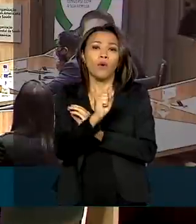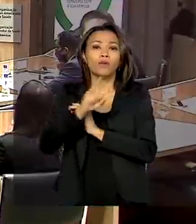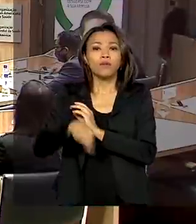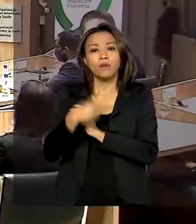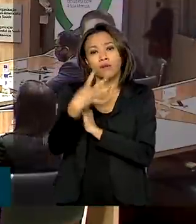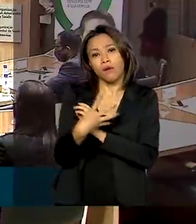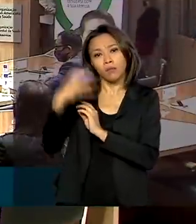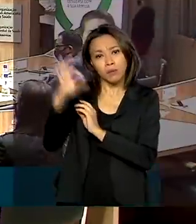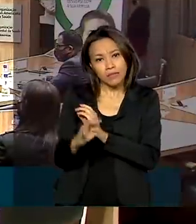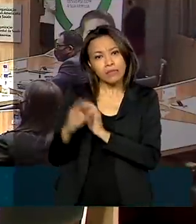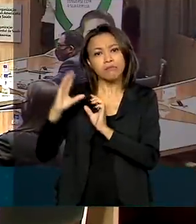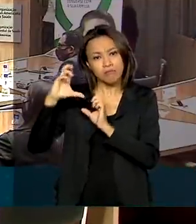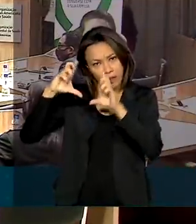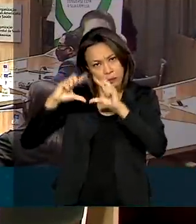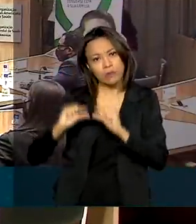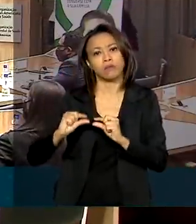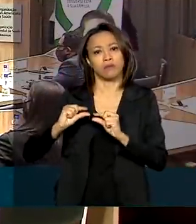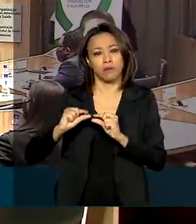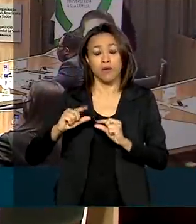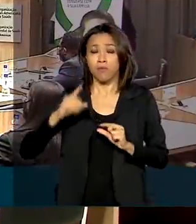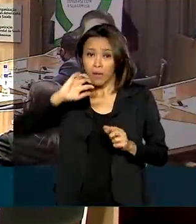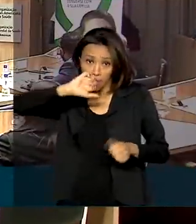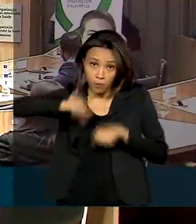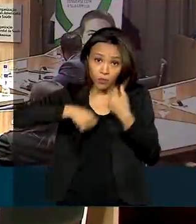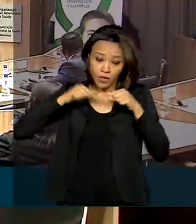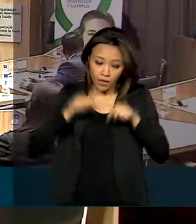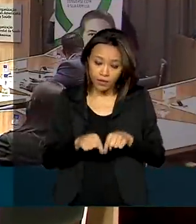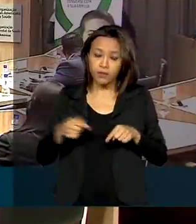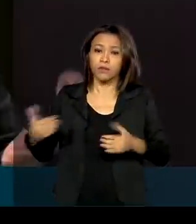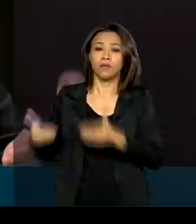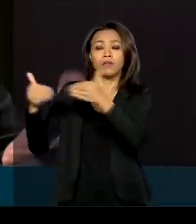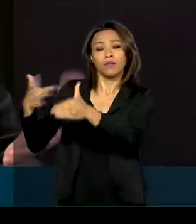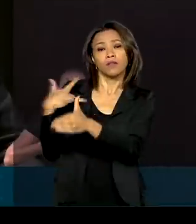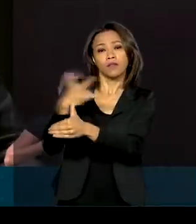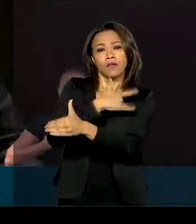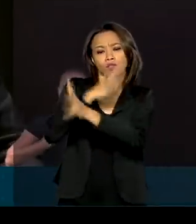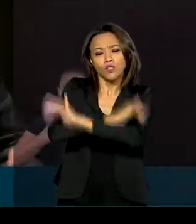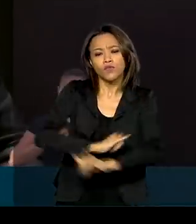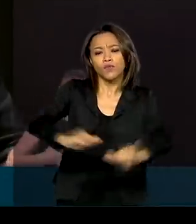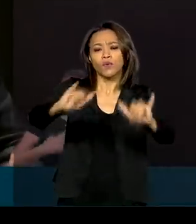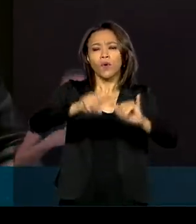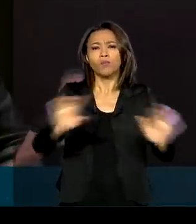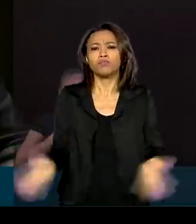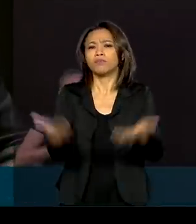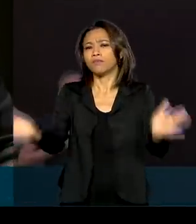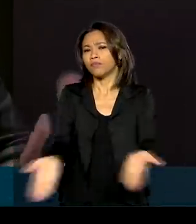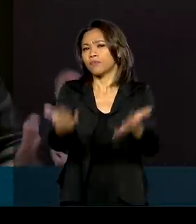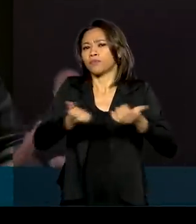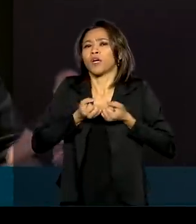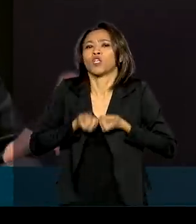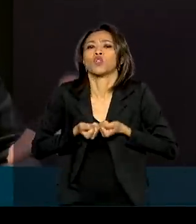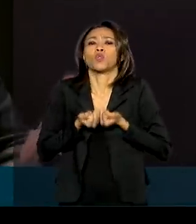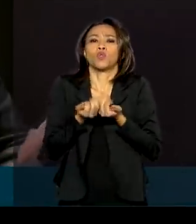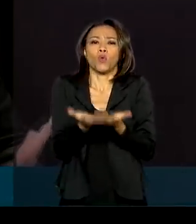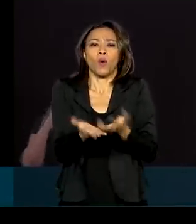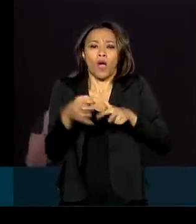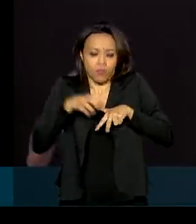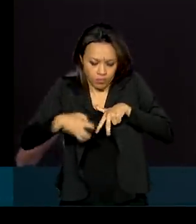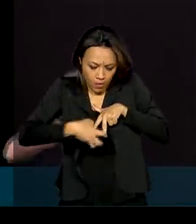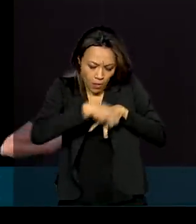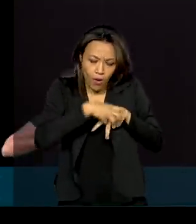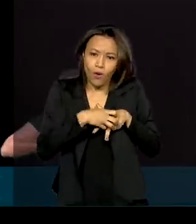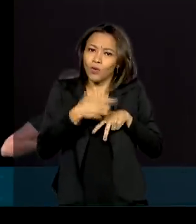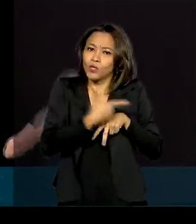Para reverter este quadro, o Ministério da Saúde lançou, nesta quinta-feira, a campanha nacional de doação de órgãos 2020,